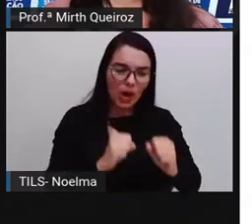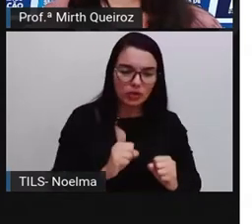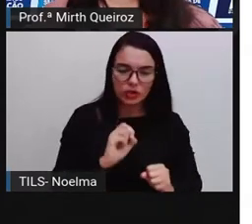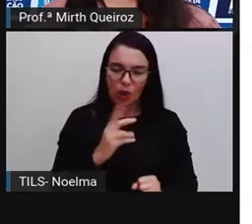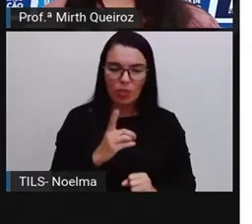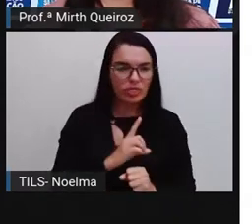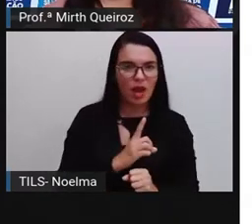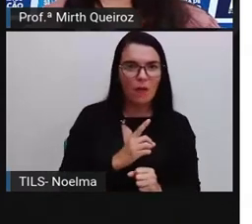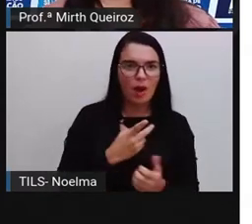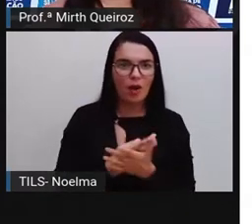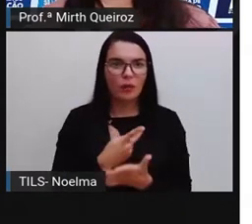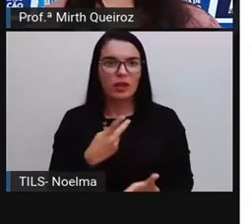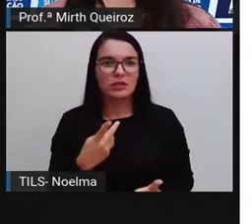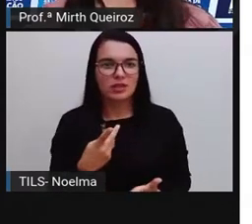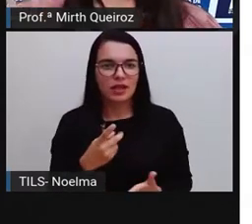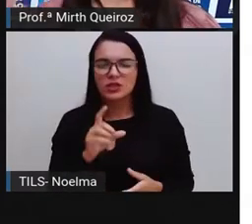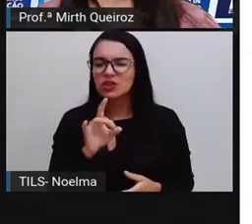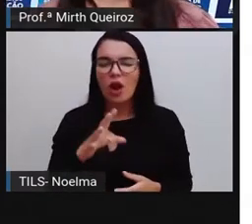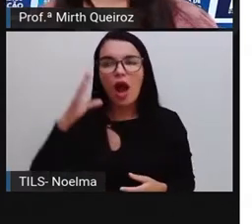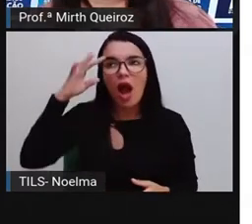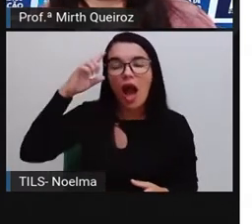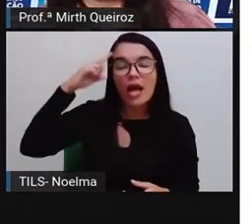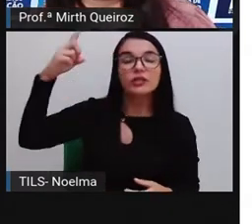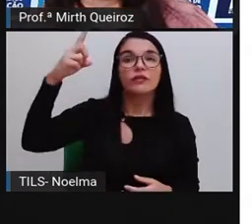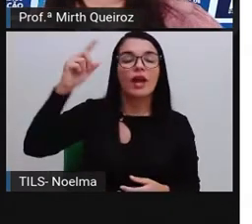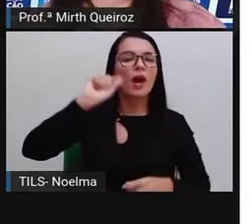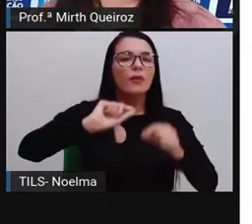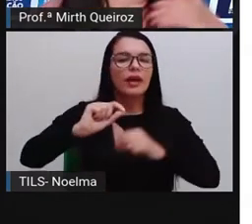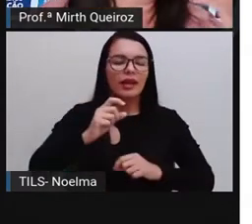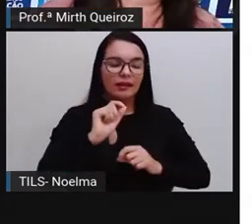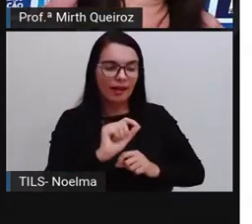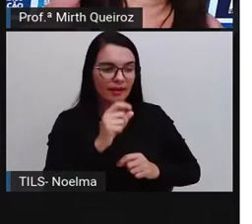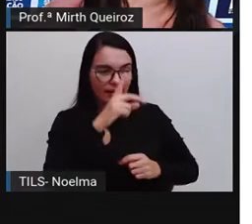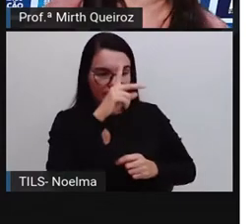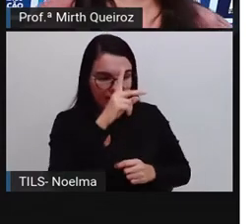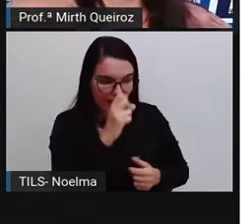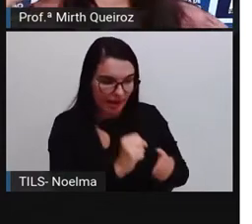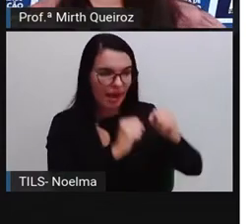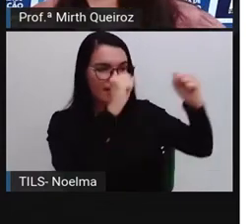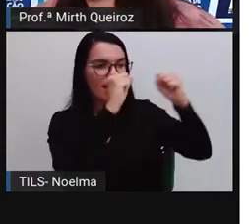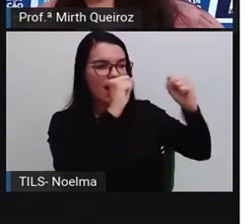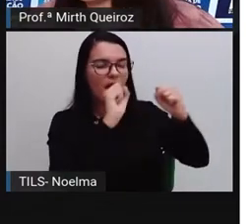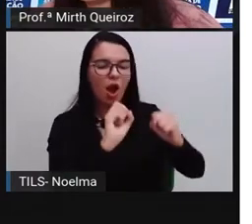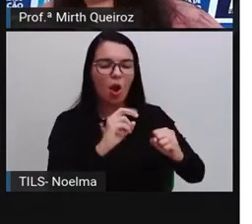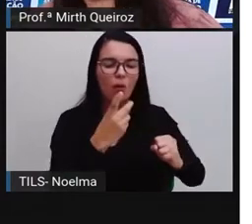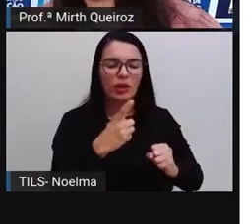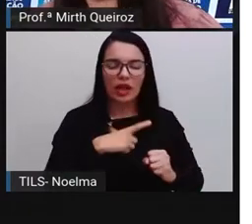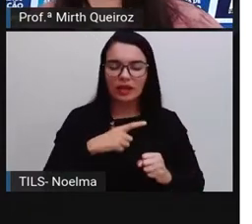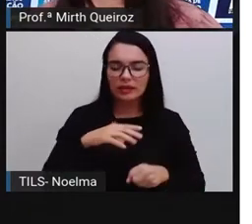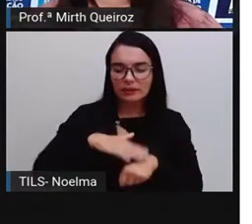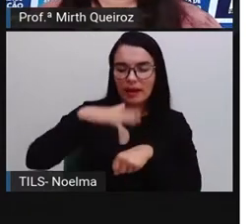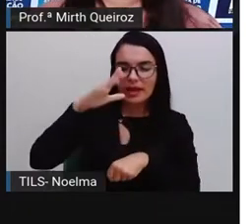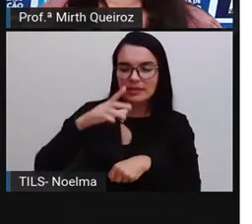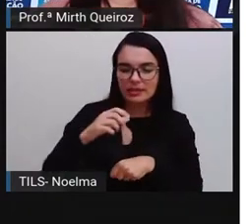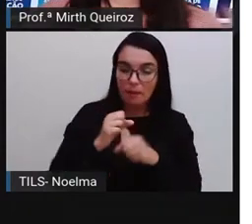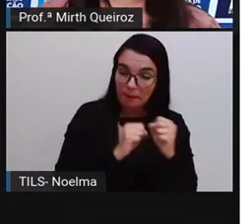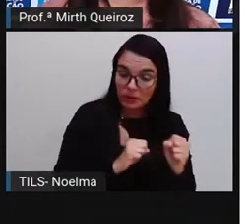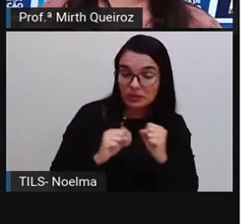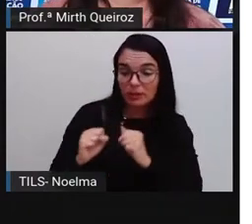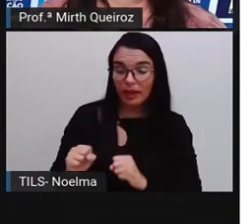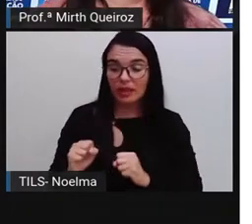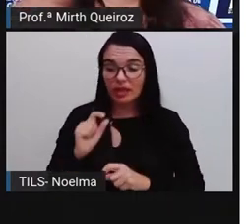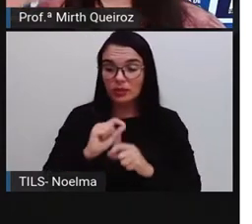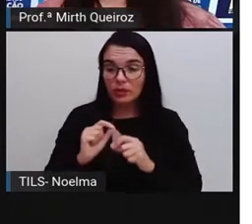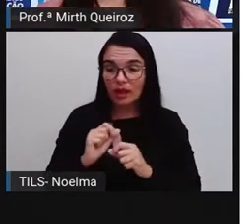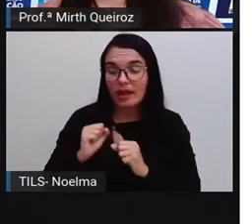Apenas tentando adivinhar quem irá ganhar ou quem irá perder, quem tem mais chances de ganhar, se é o seu